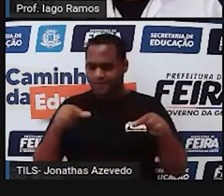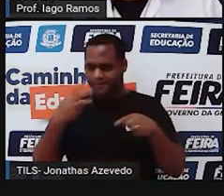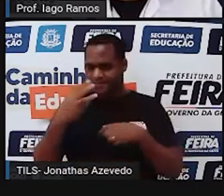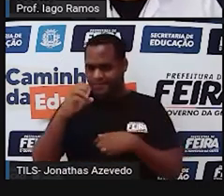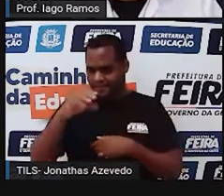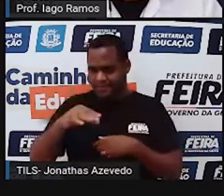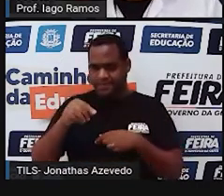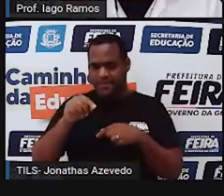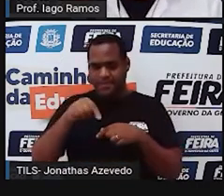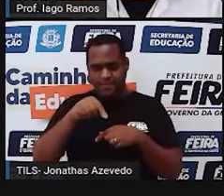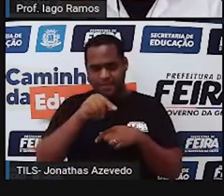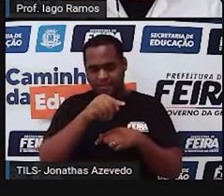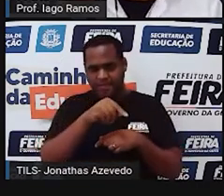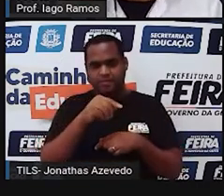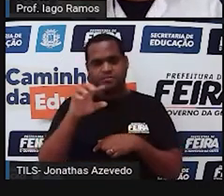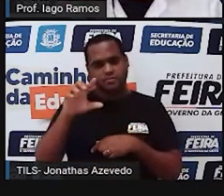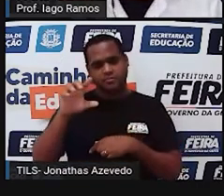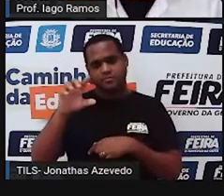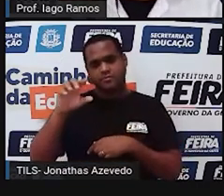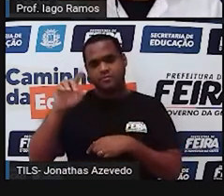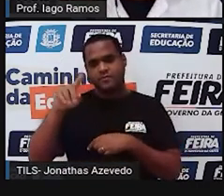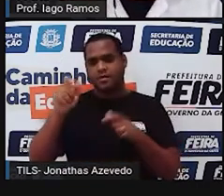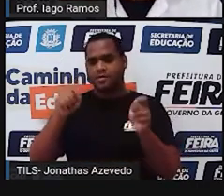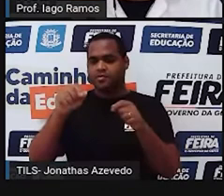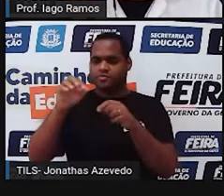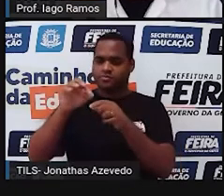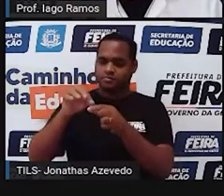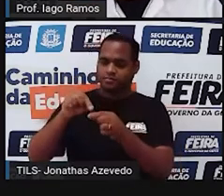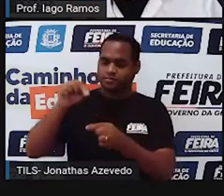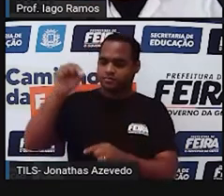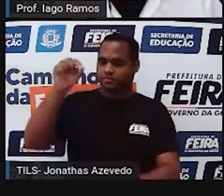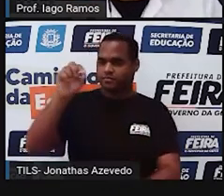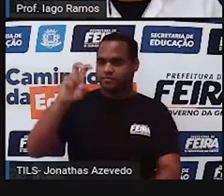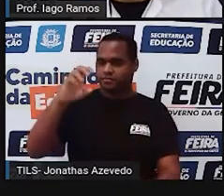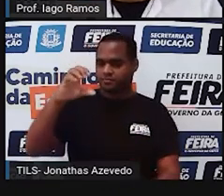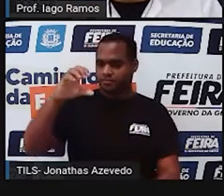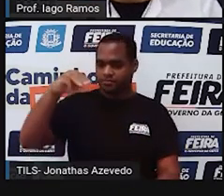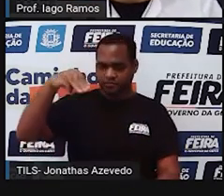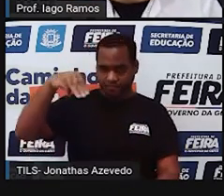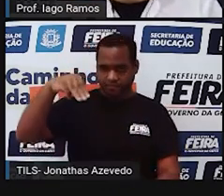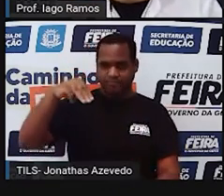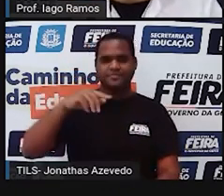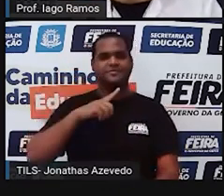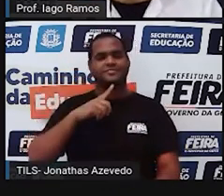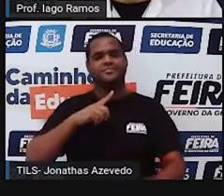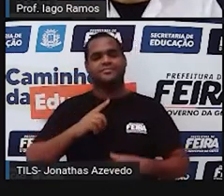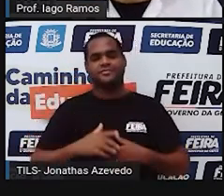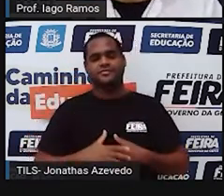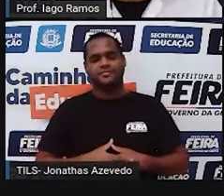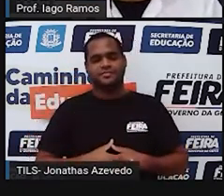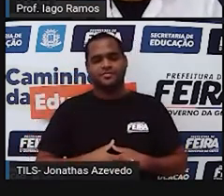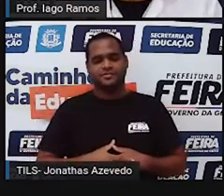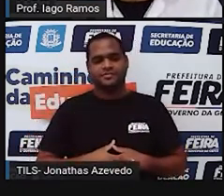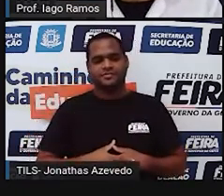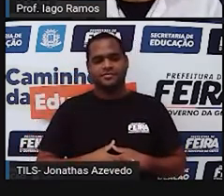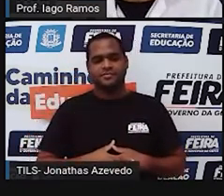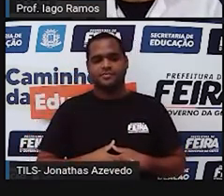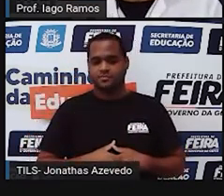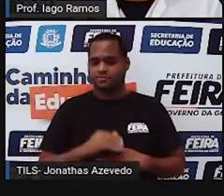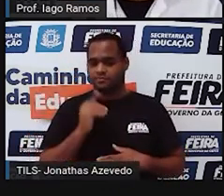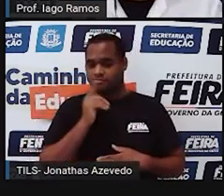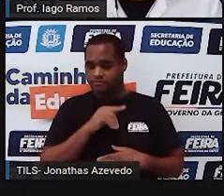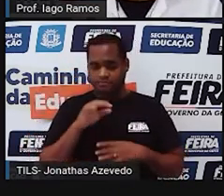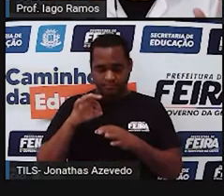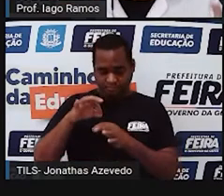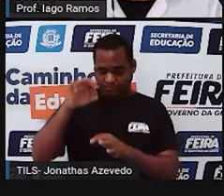marcações, então você faz uma linha em pé de 5 centímetros, ok? Então faz essa linha